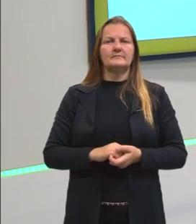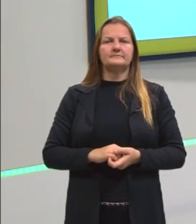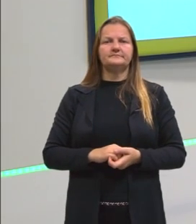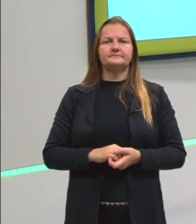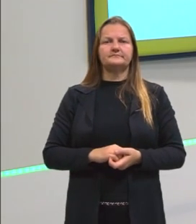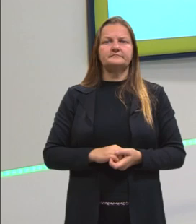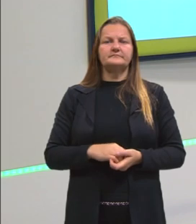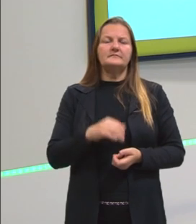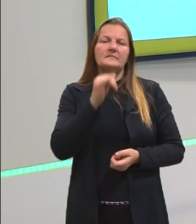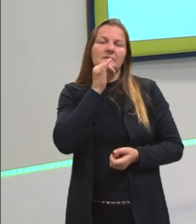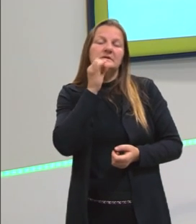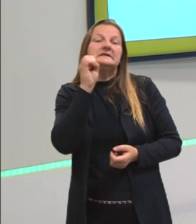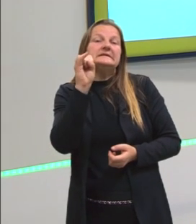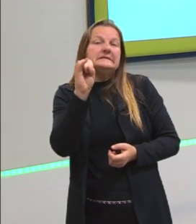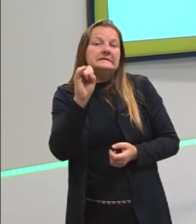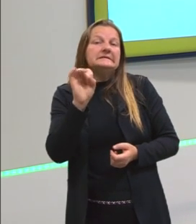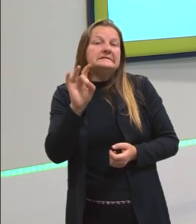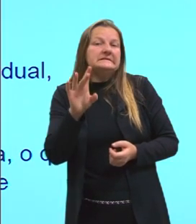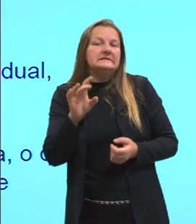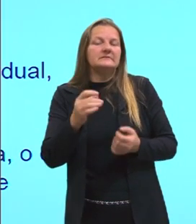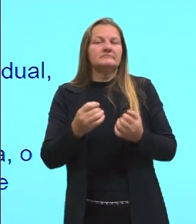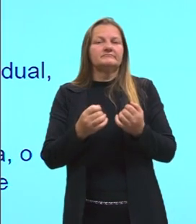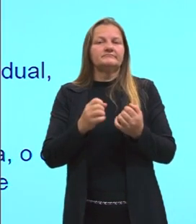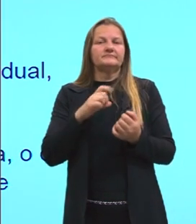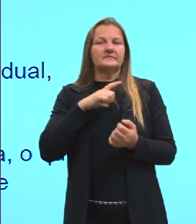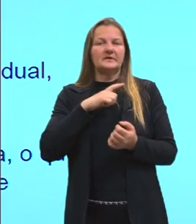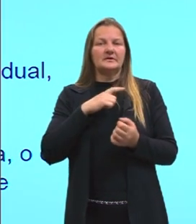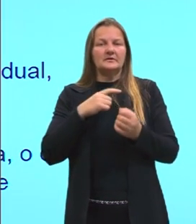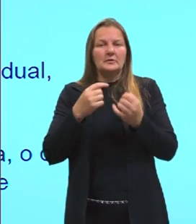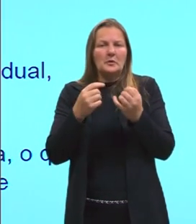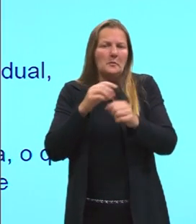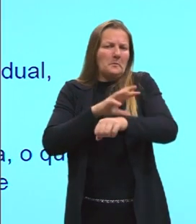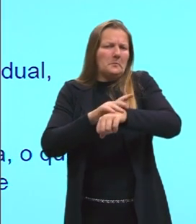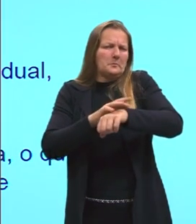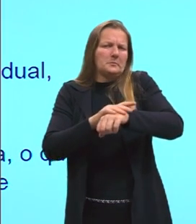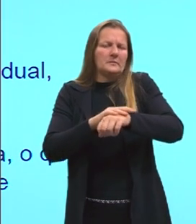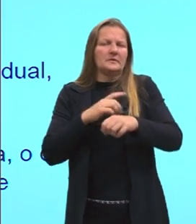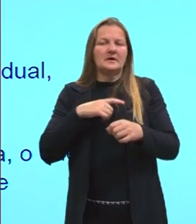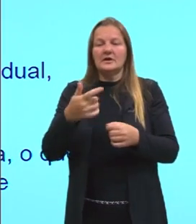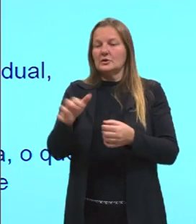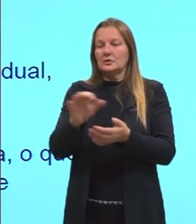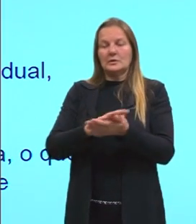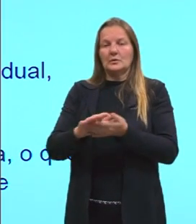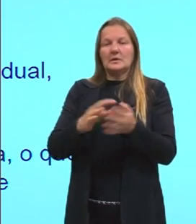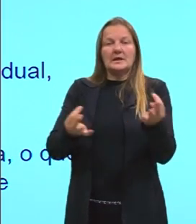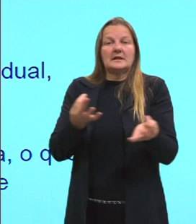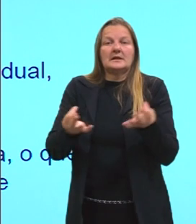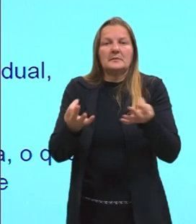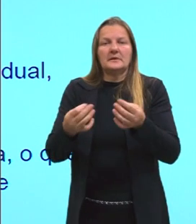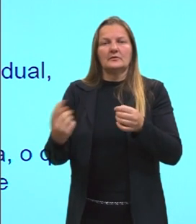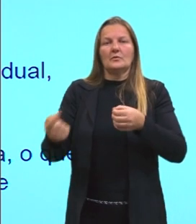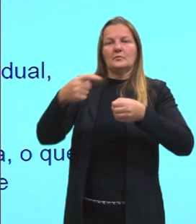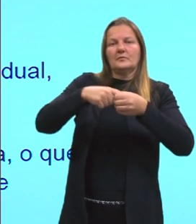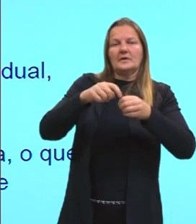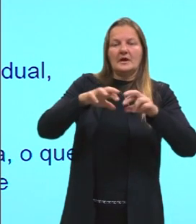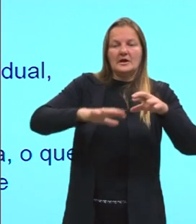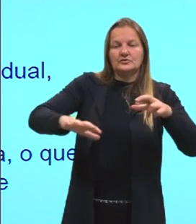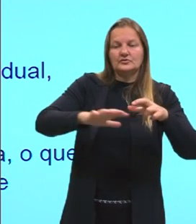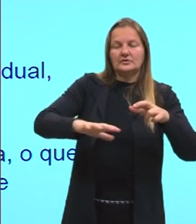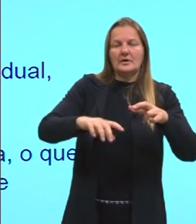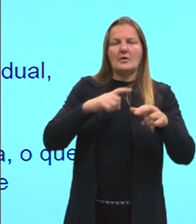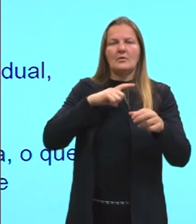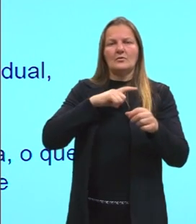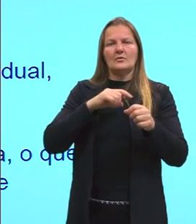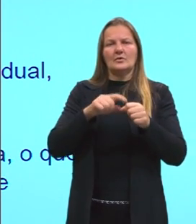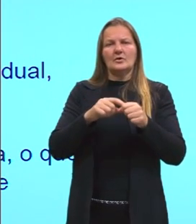acometida de alguma doença. Ela sai da vila, vai para a cidade, a cidade diz, olha, não temos tratamento, manda para um centro regional, esse